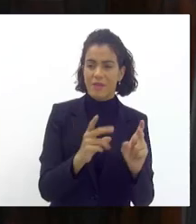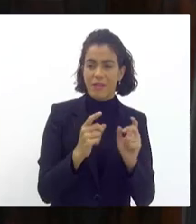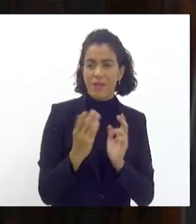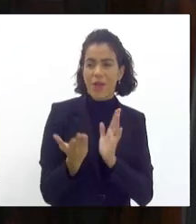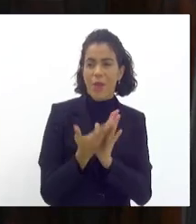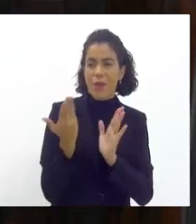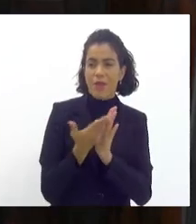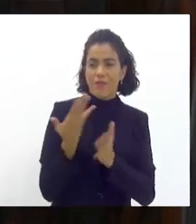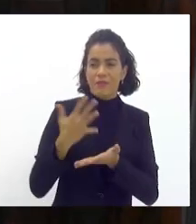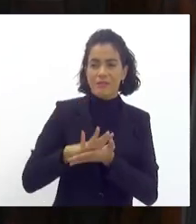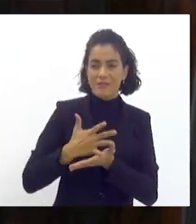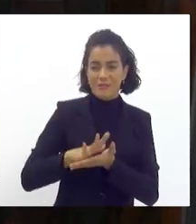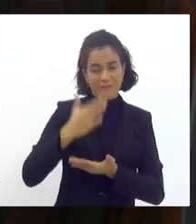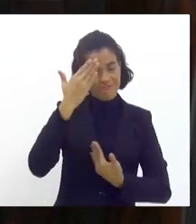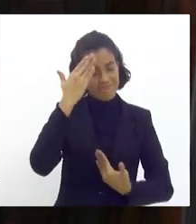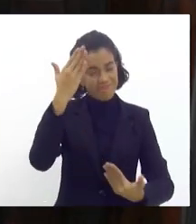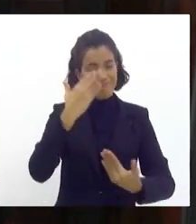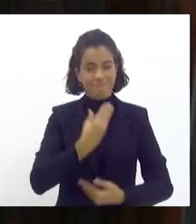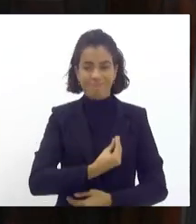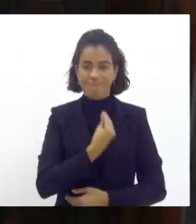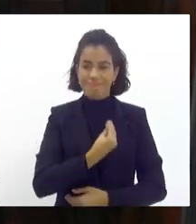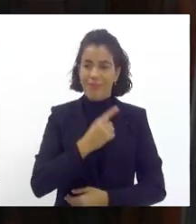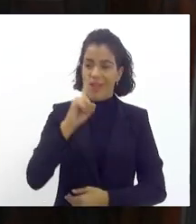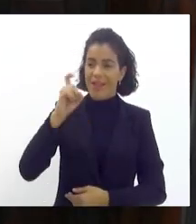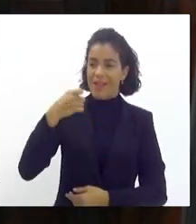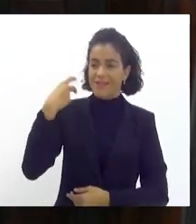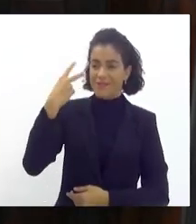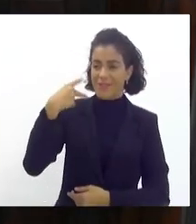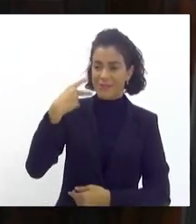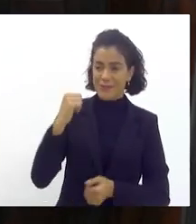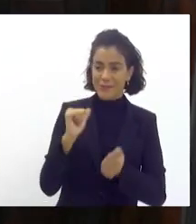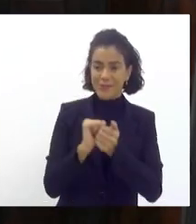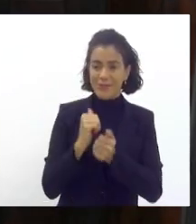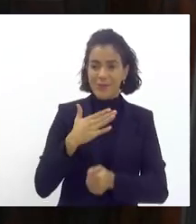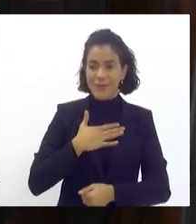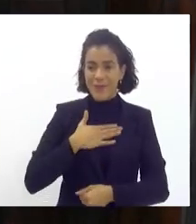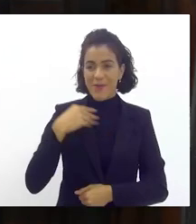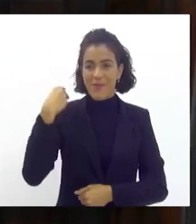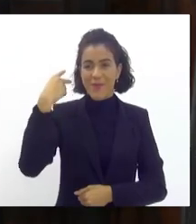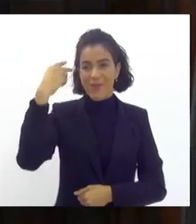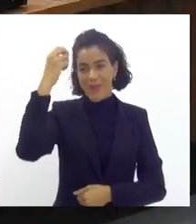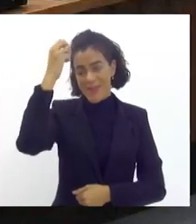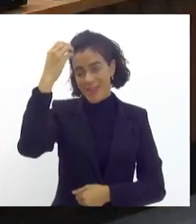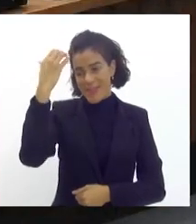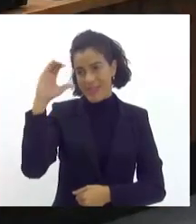aqui também agradecer a presença desse amigo foi vereador comigo lá na cidade de Interói também obrigado André